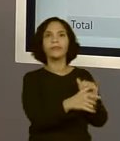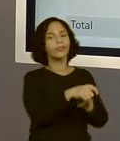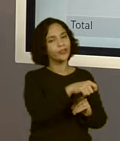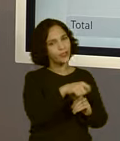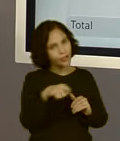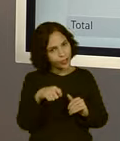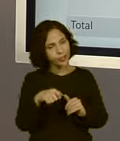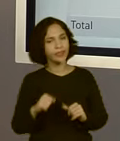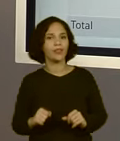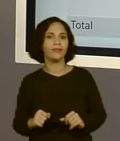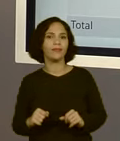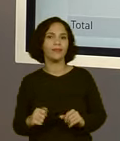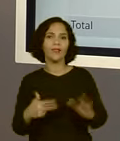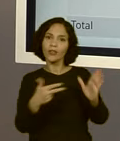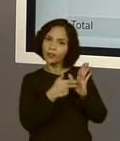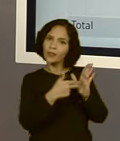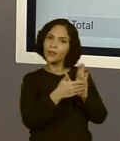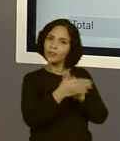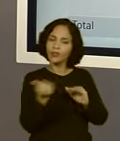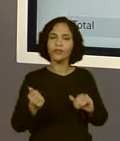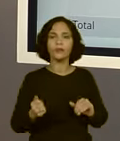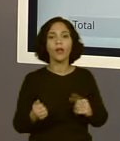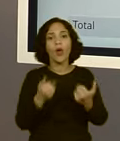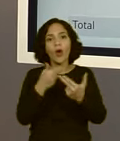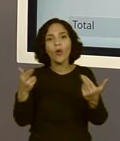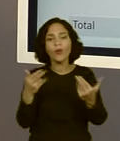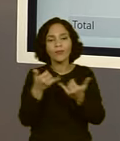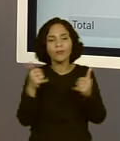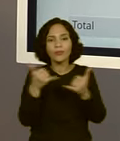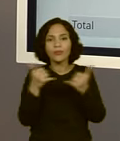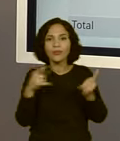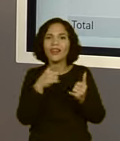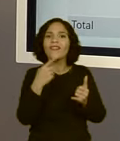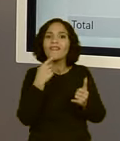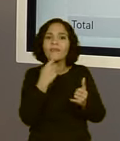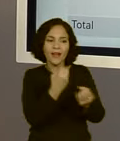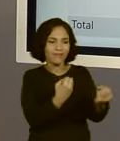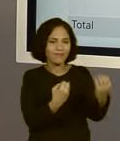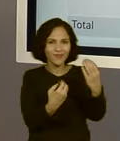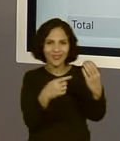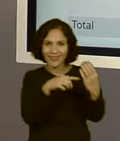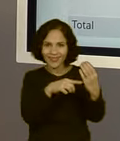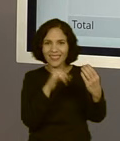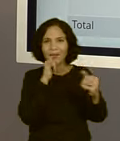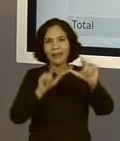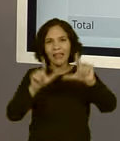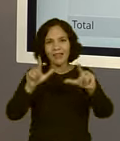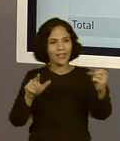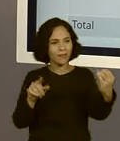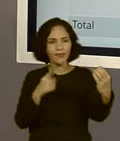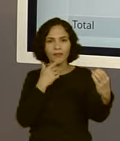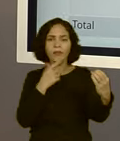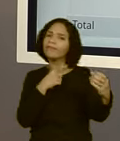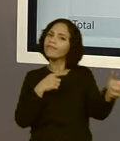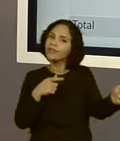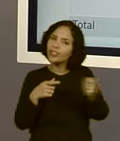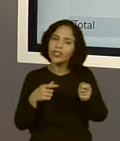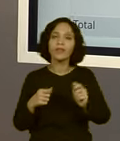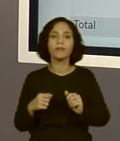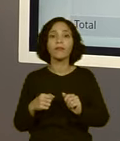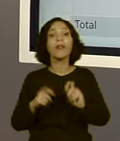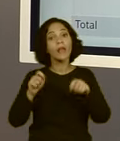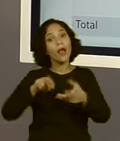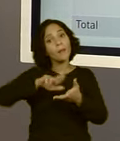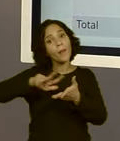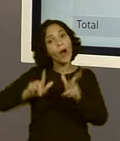estiver carregando, dar tomada, tirar os equipamentos do stand-by, enfim. Tem uma infinidade de ações que você pode fazer para